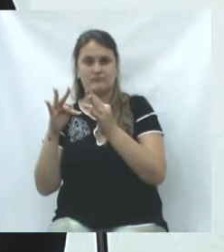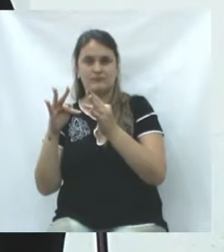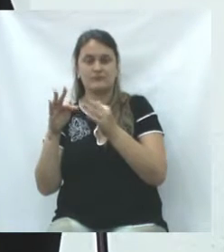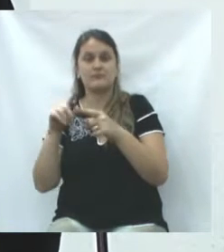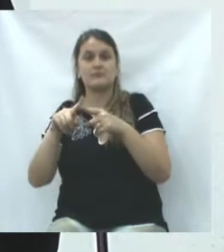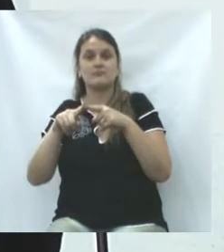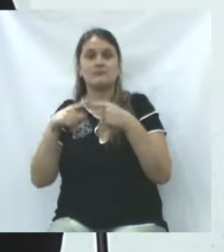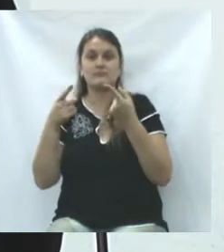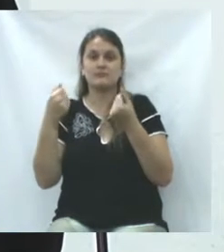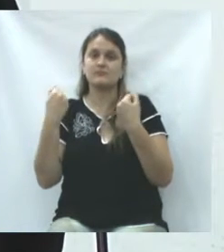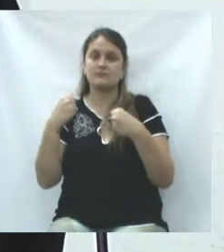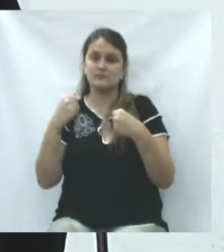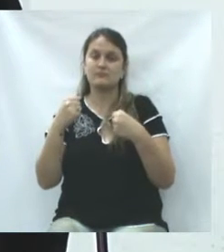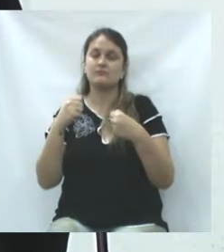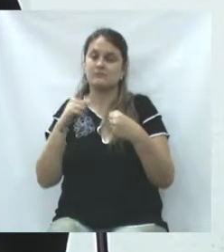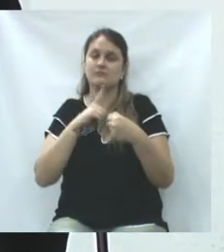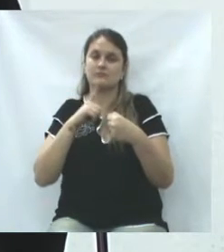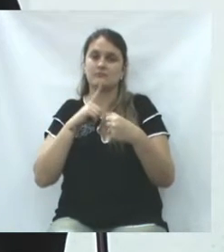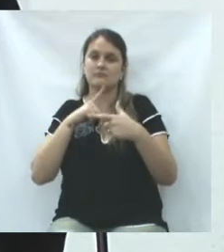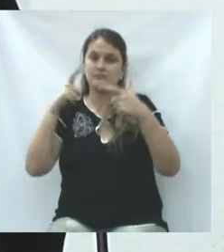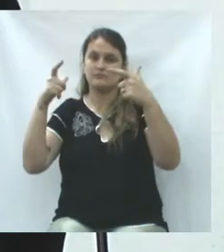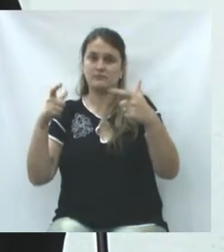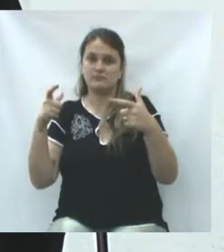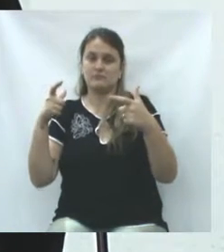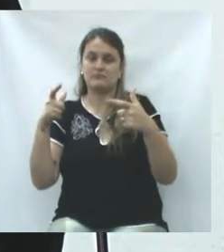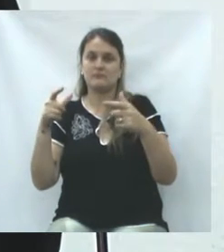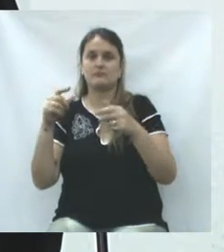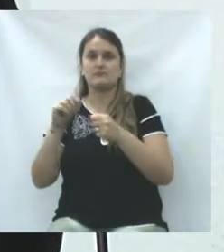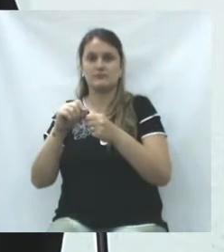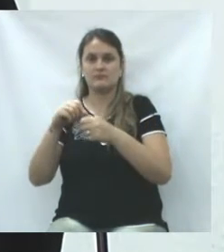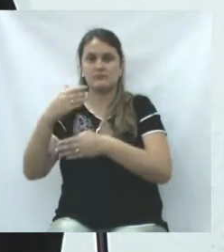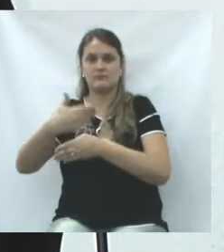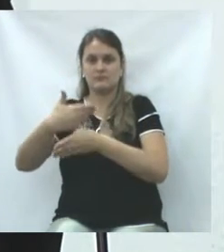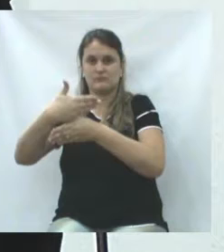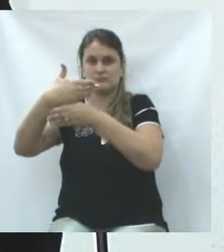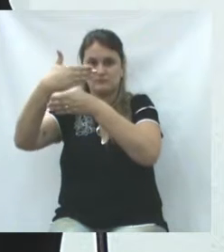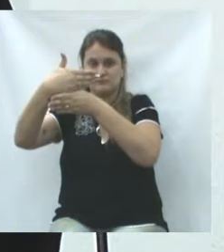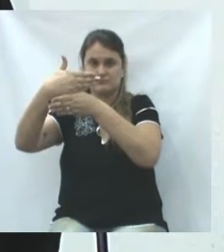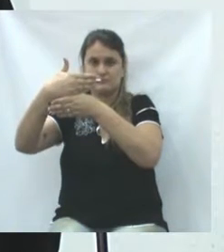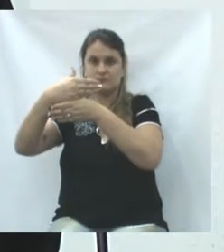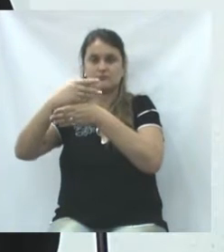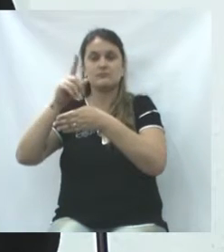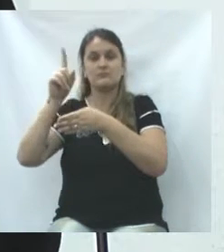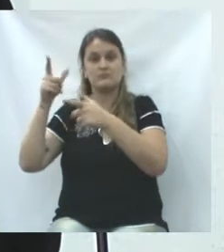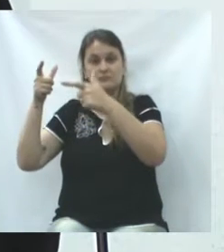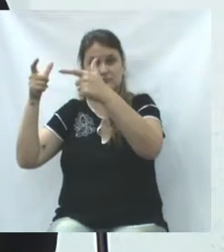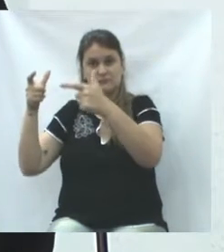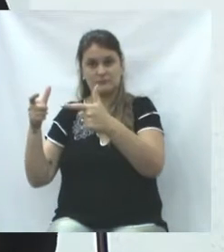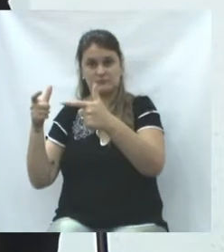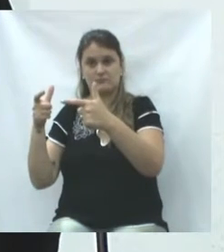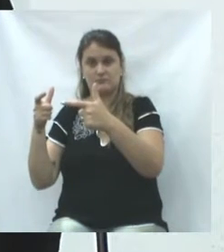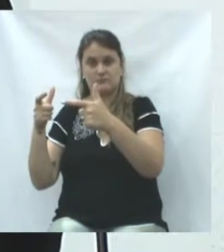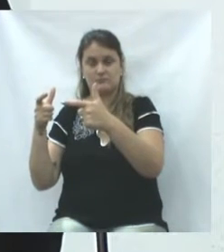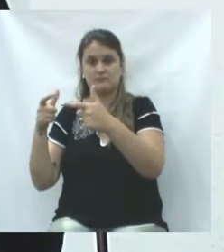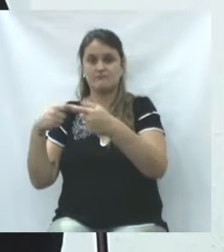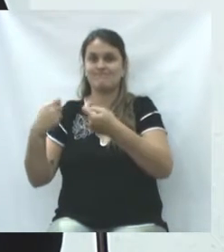as instalações, mas teria espaço suficiente para lá ser construído. e esta